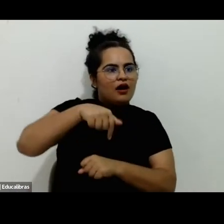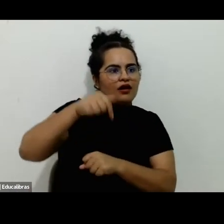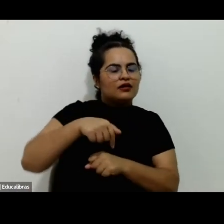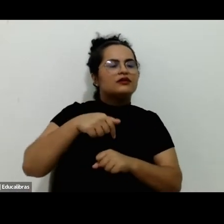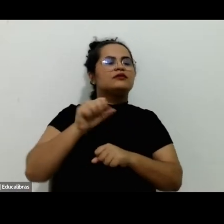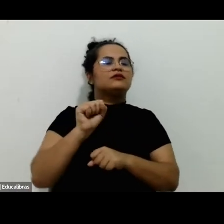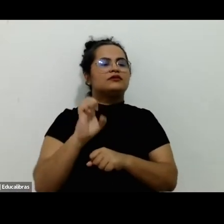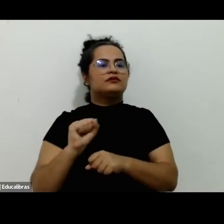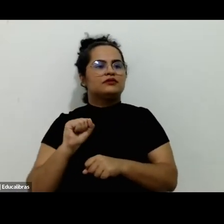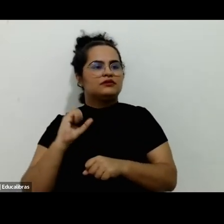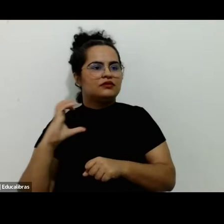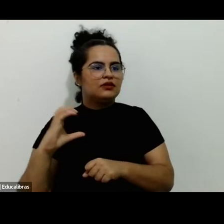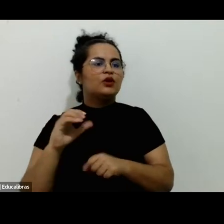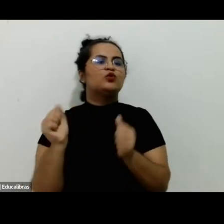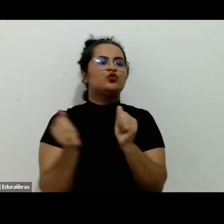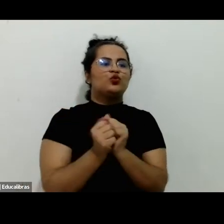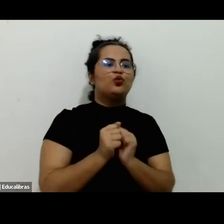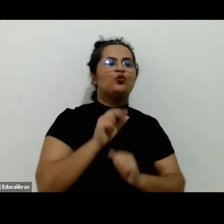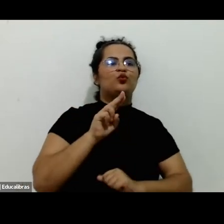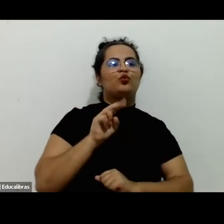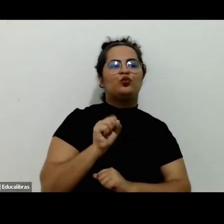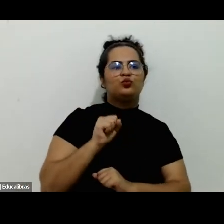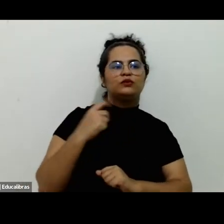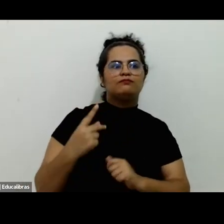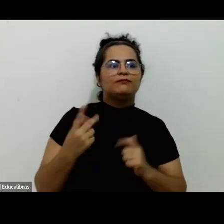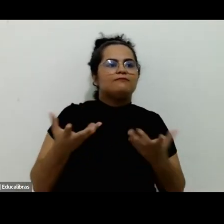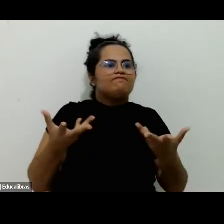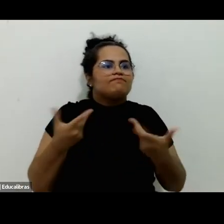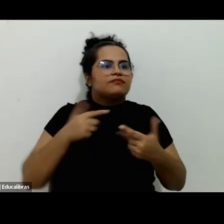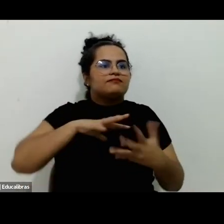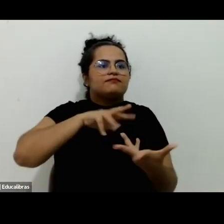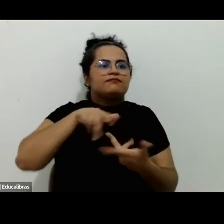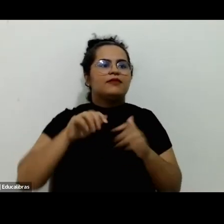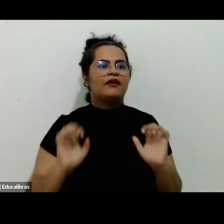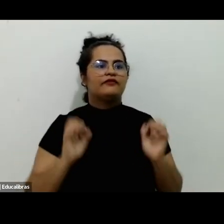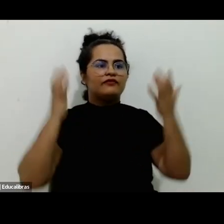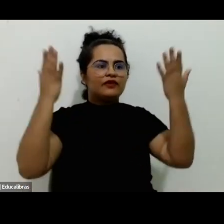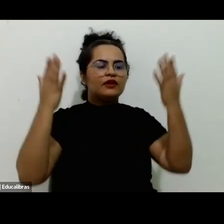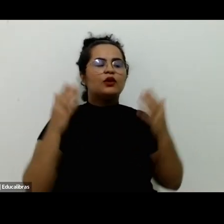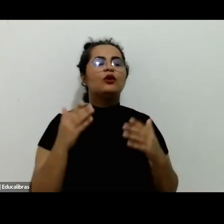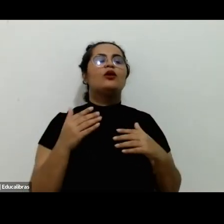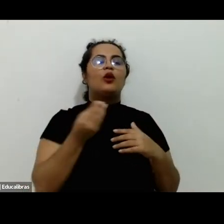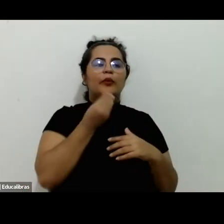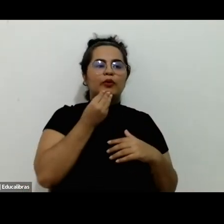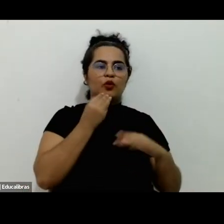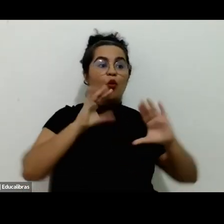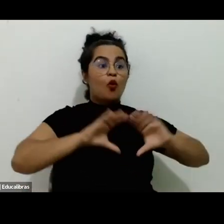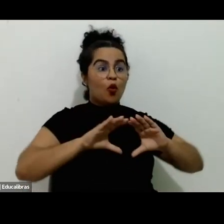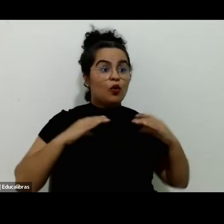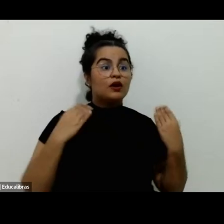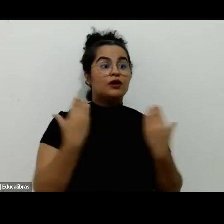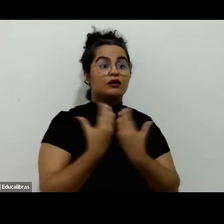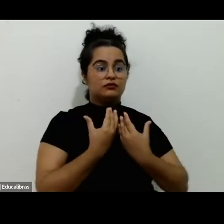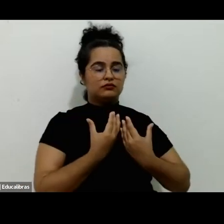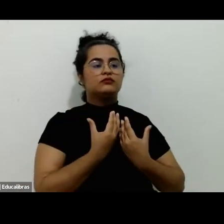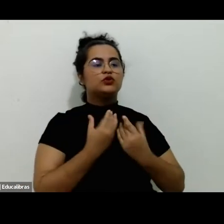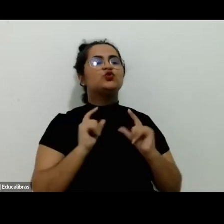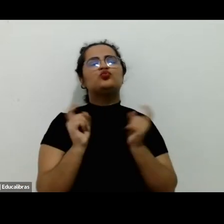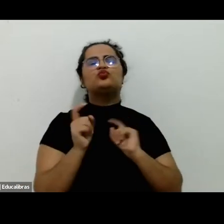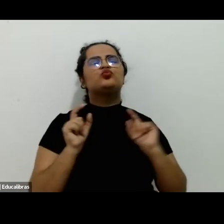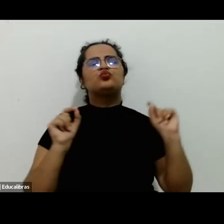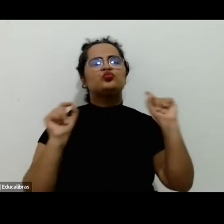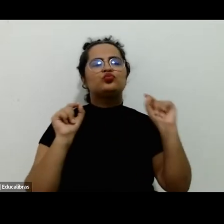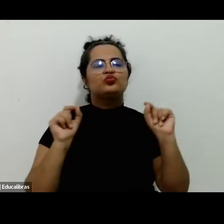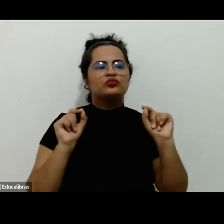em parceria com a USP e com a Organização Mundial de Lazer. Naquela oportunidade, o Congresso discutia o lazer para